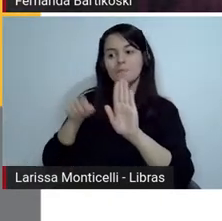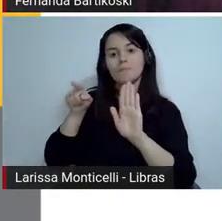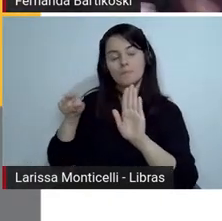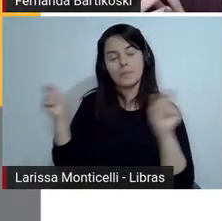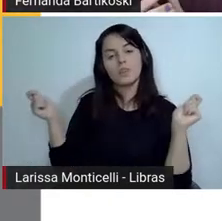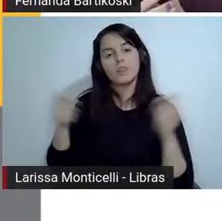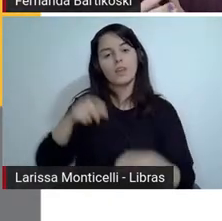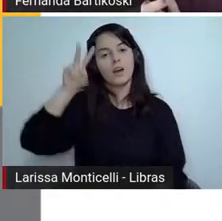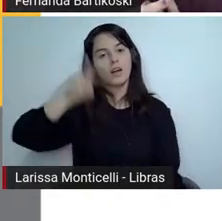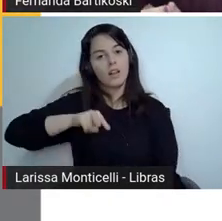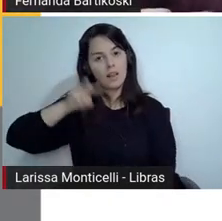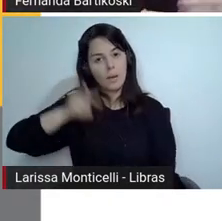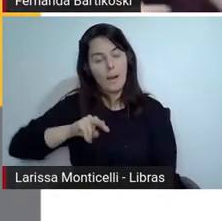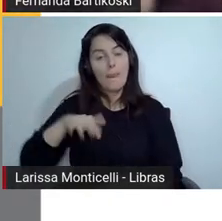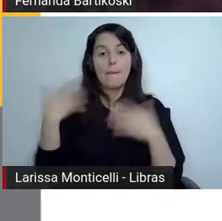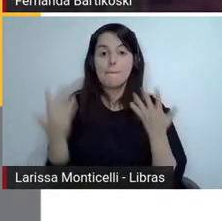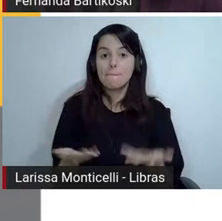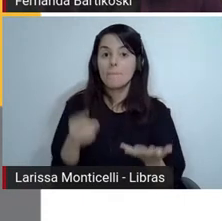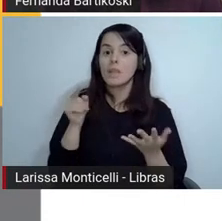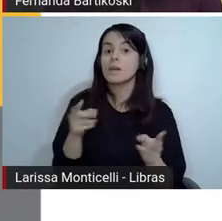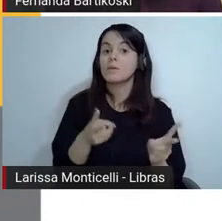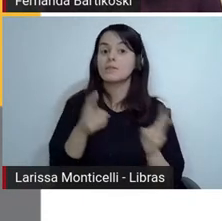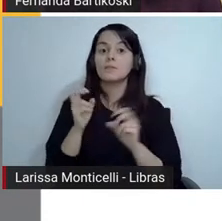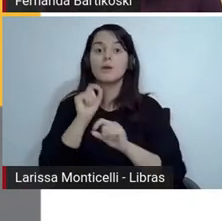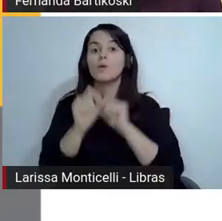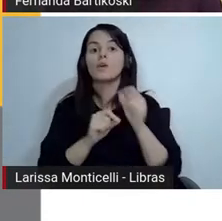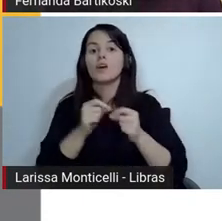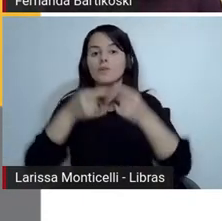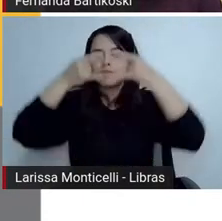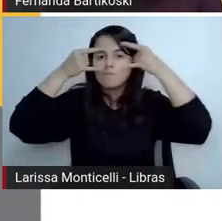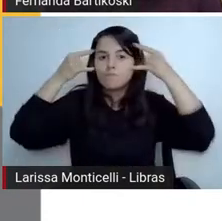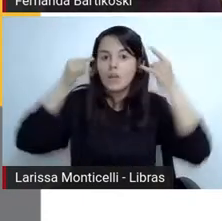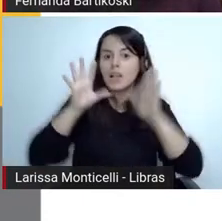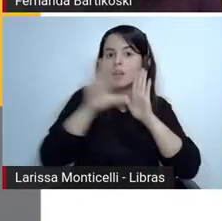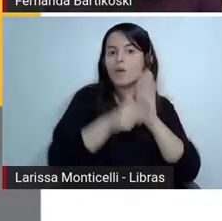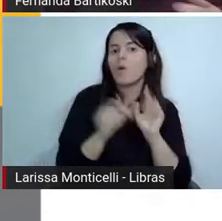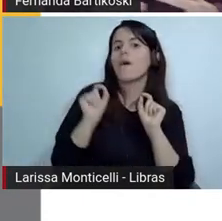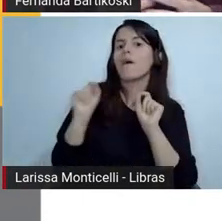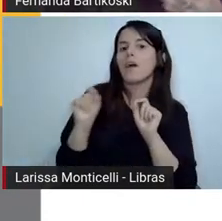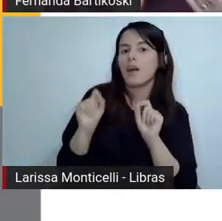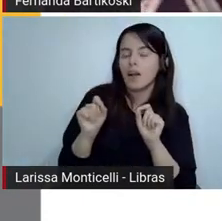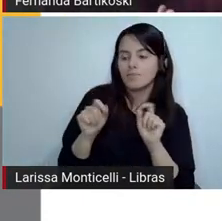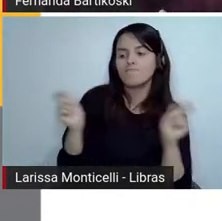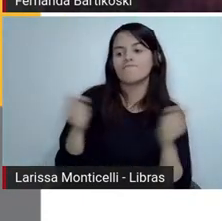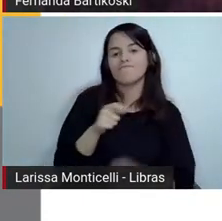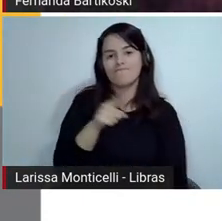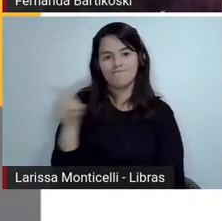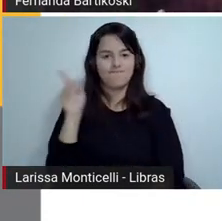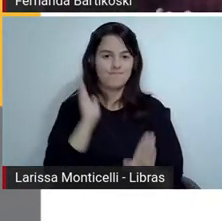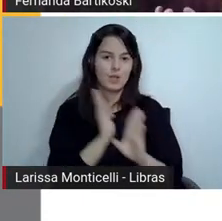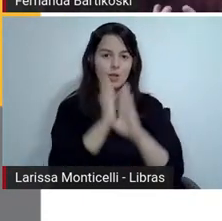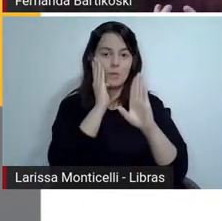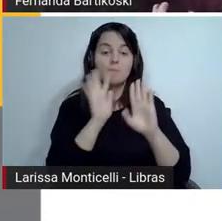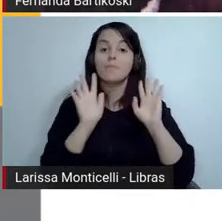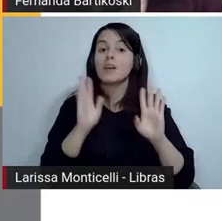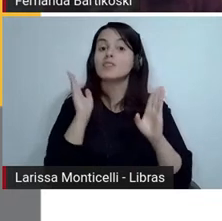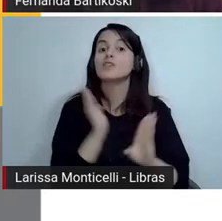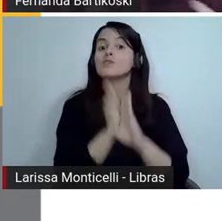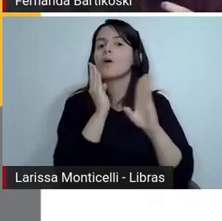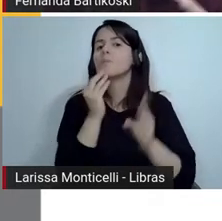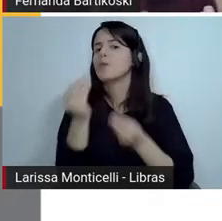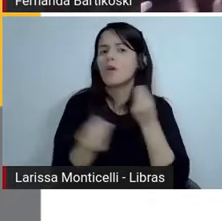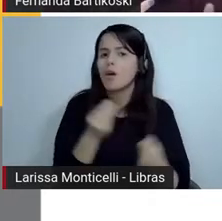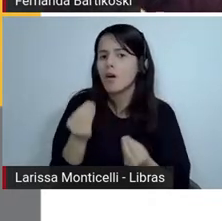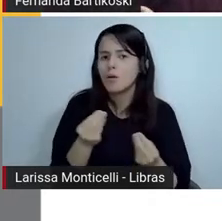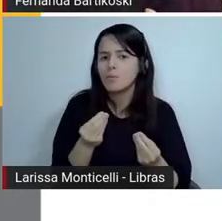partir dessa leitura constatar então quem afinal roubava as galinhas como a gente descobre isso né o